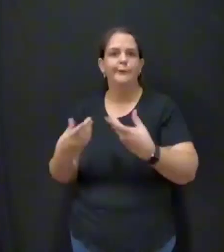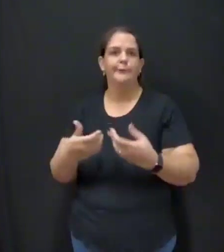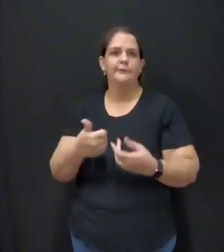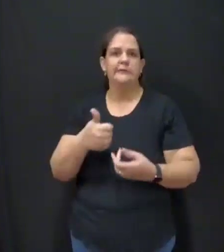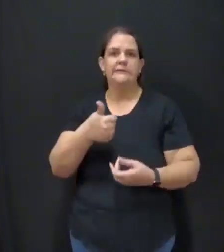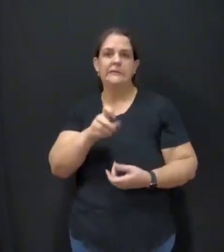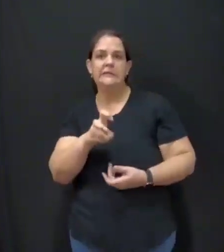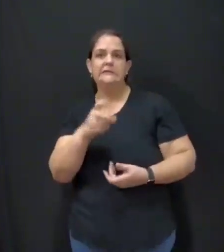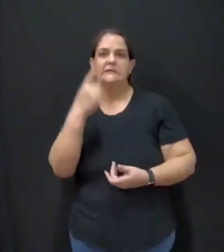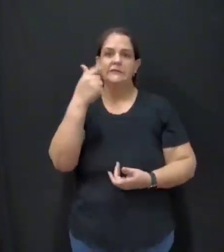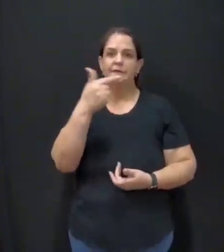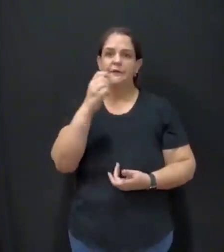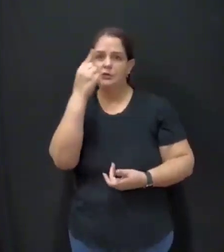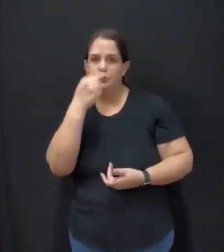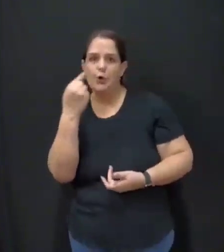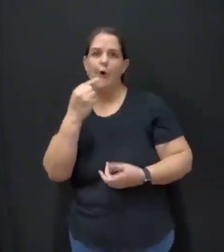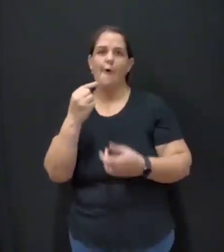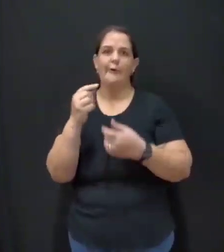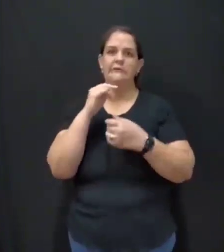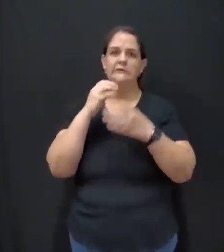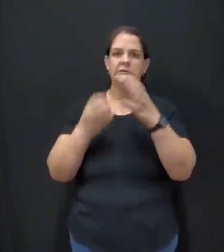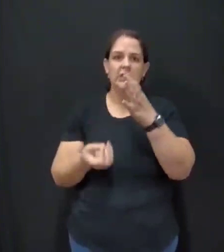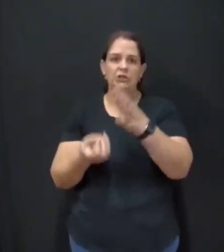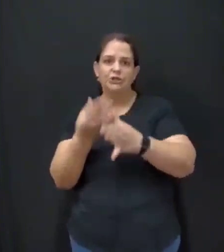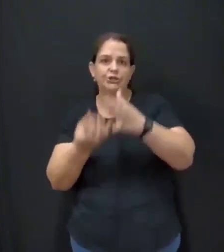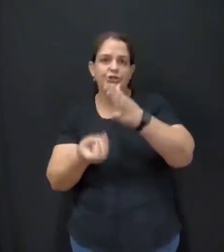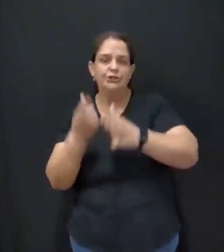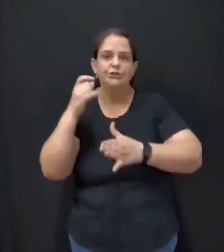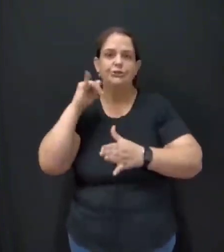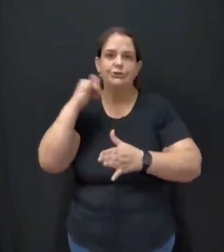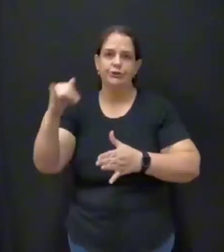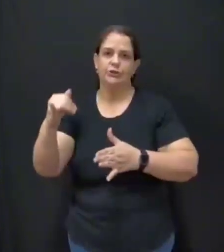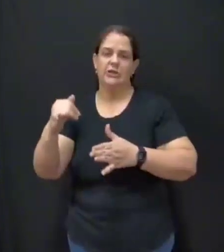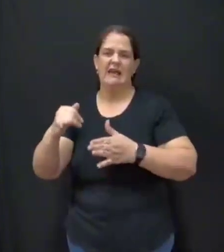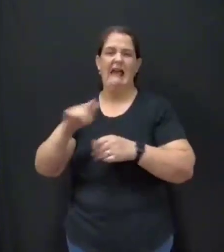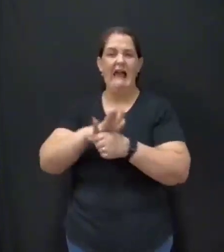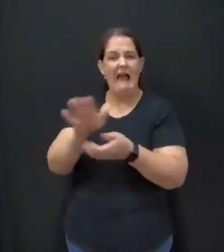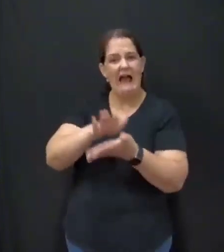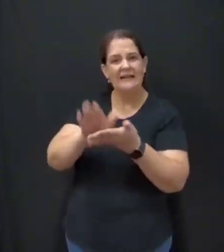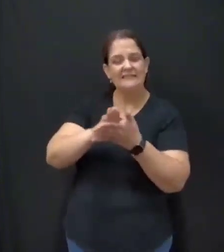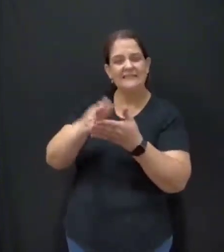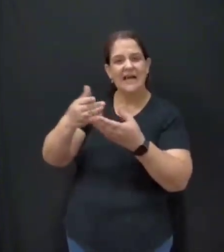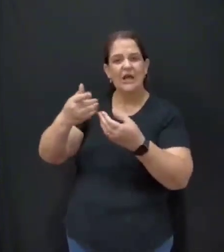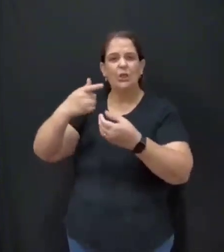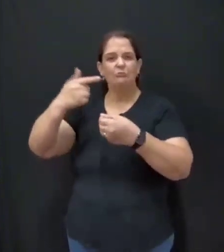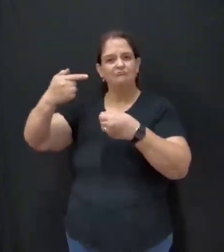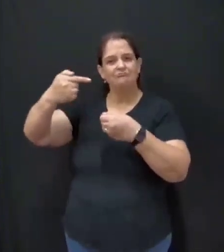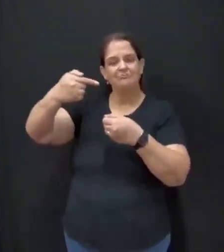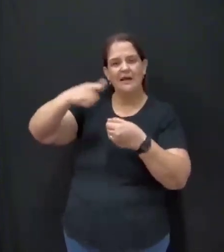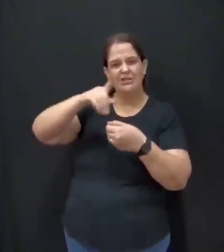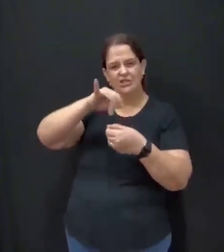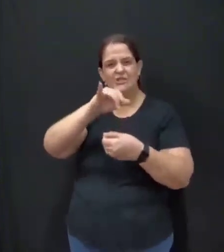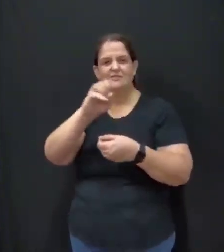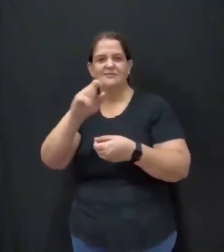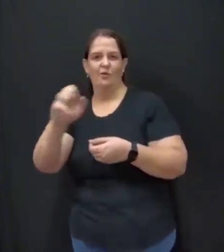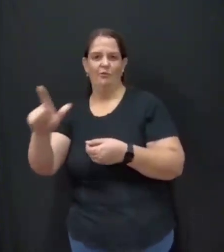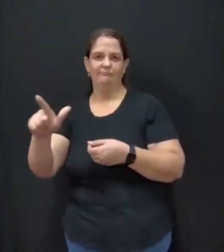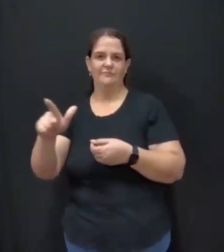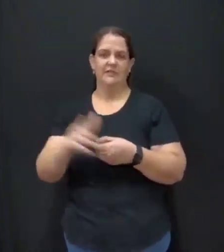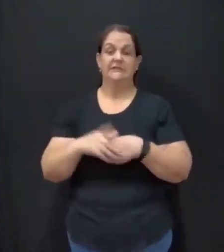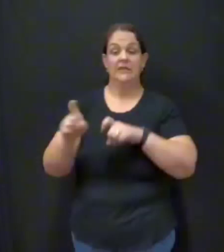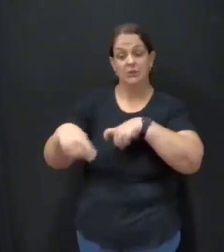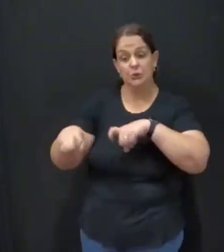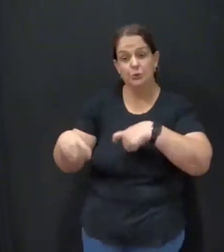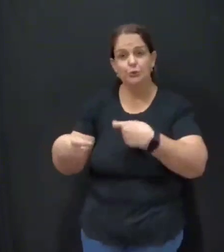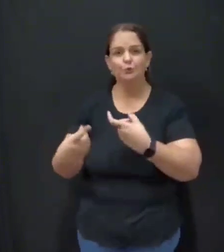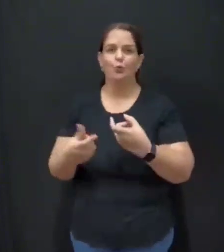20 horas de gerador, gastando o diesel. O pouco lucro que já tem do leite e do frango, agricultores pequenos,